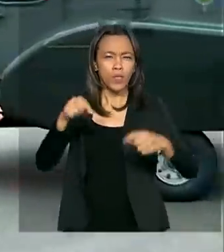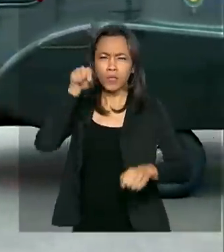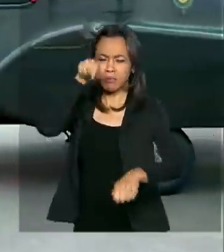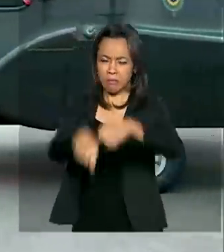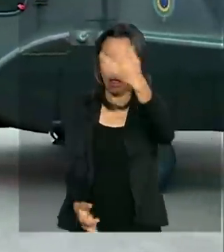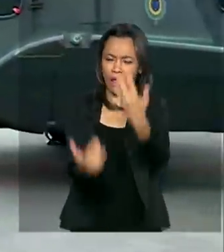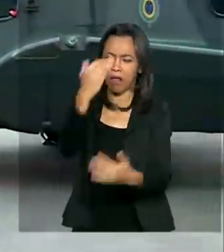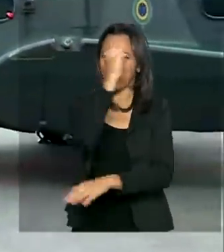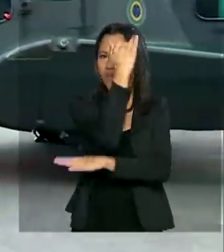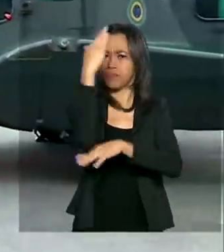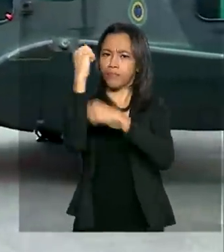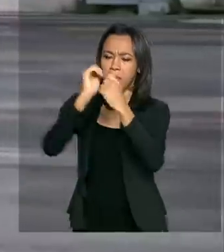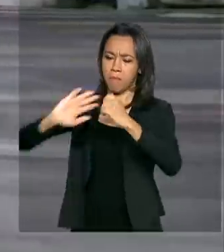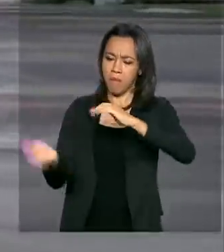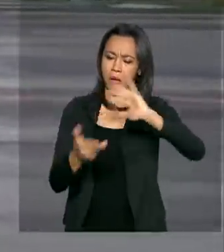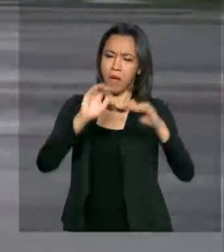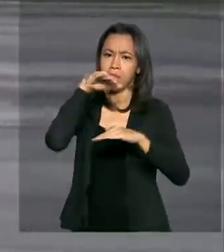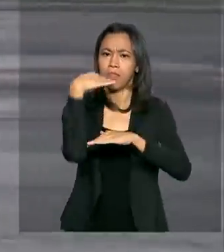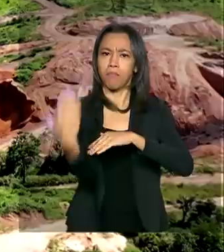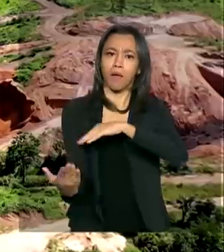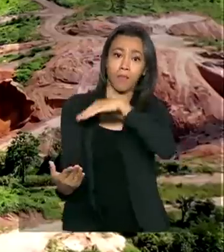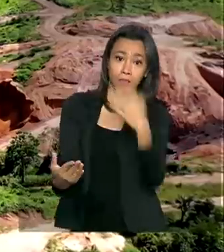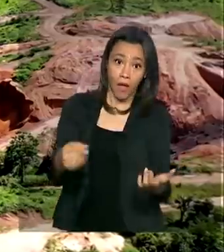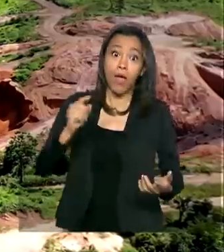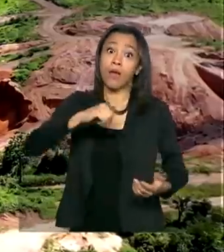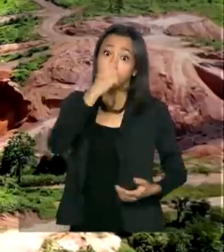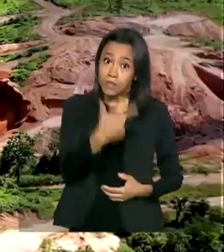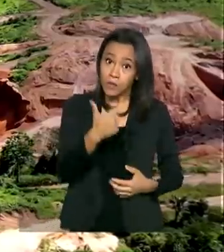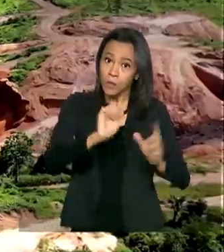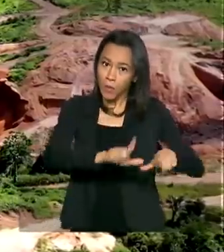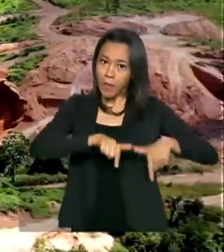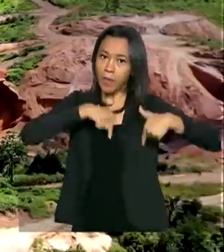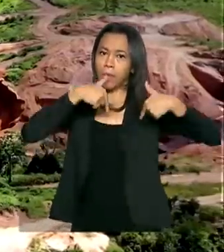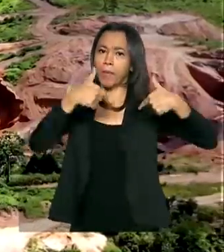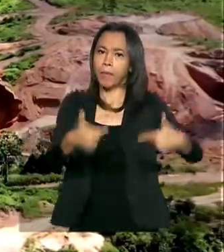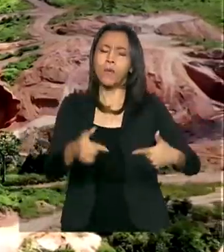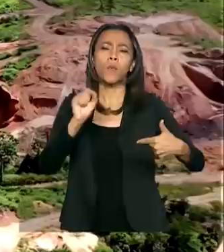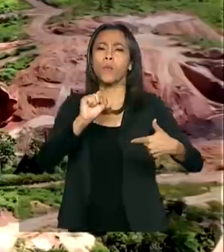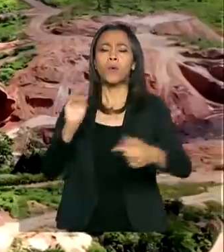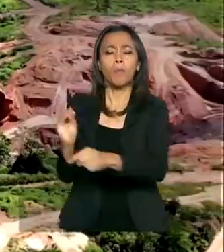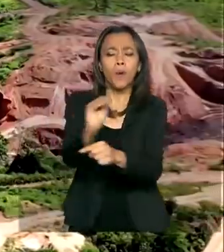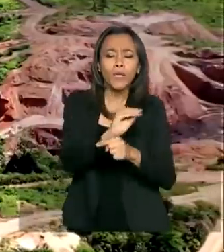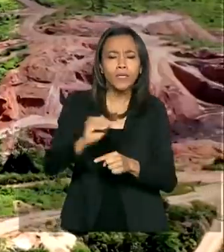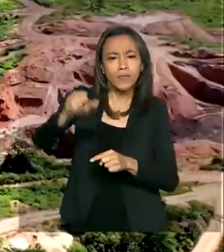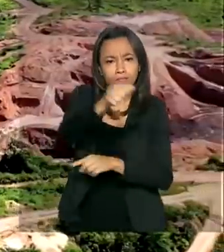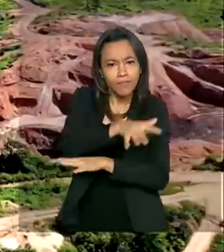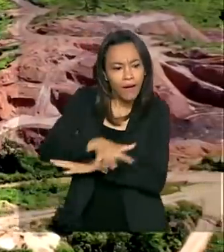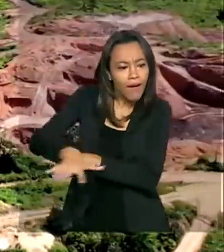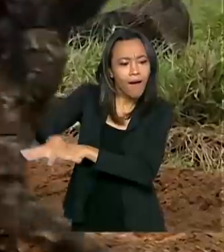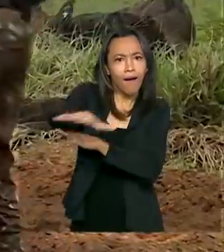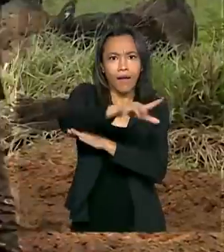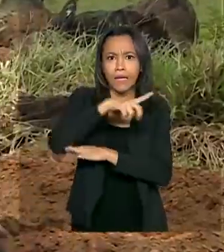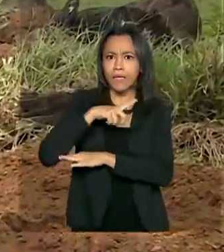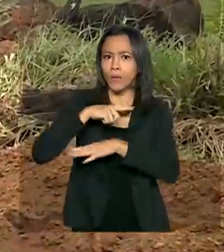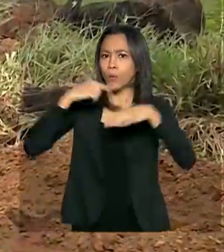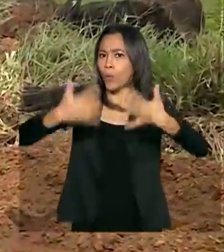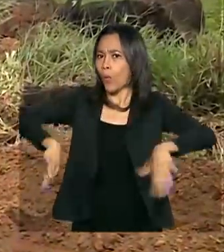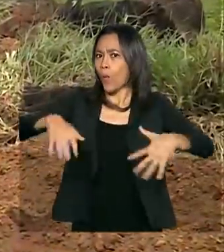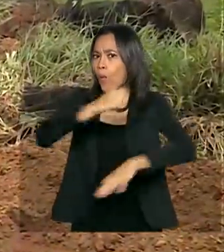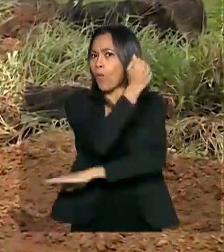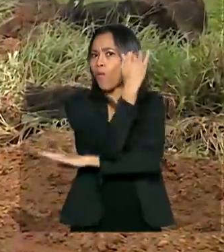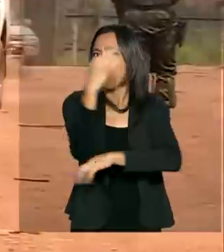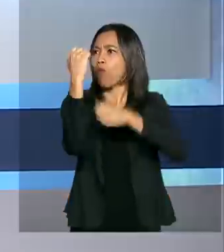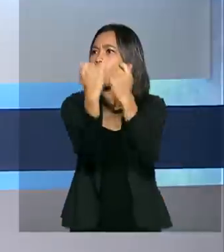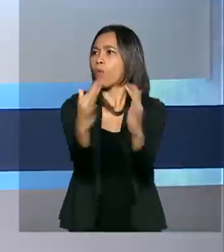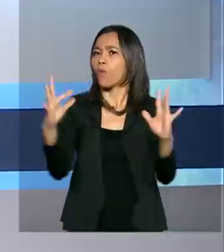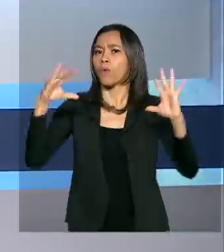queimadas. É a segunda fase da Operação Verde Brasil de proteção e preservação da região que tem a maior floresta tropical